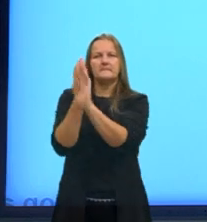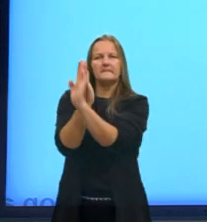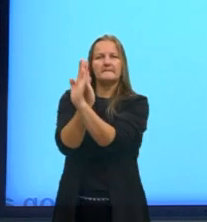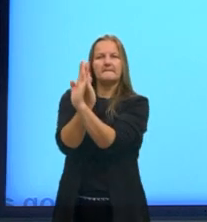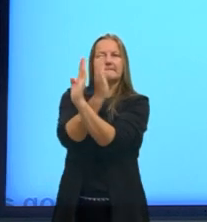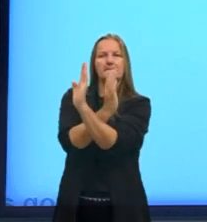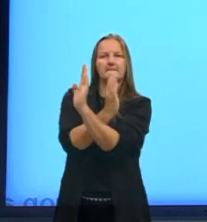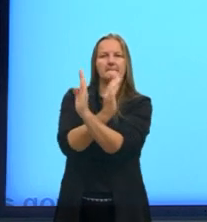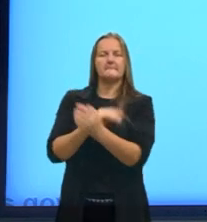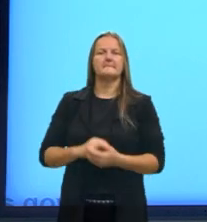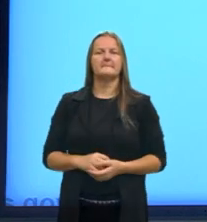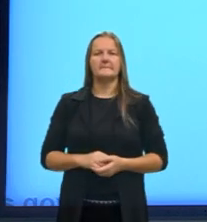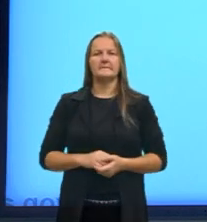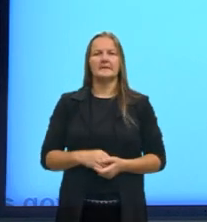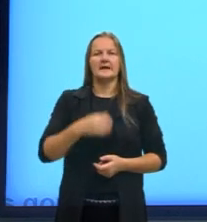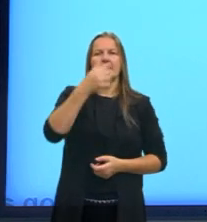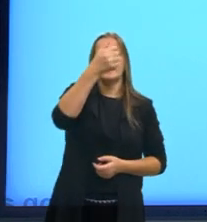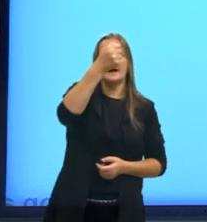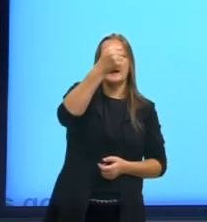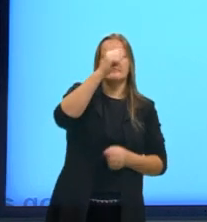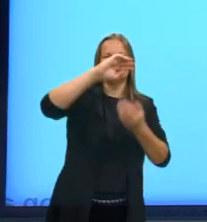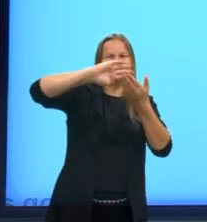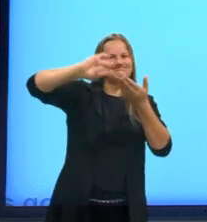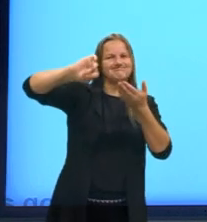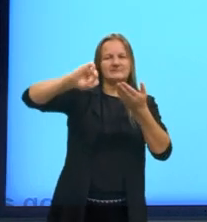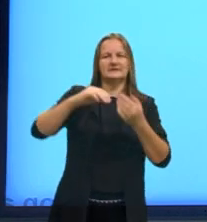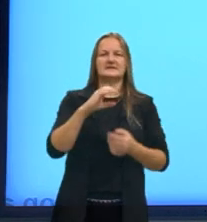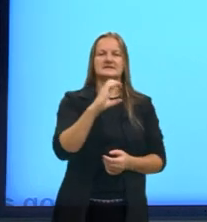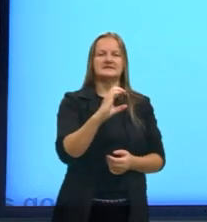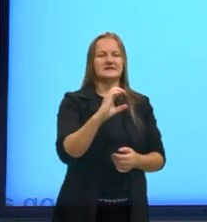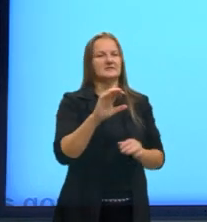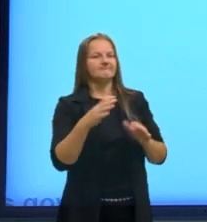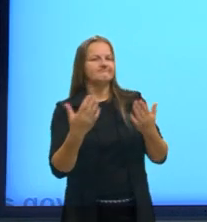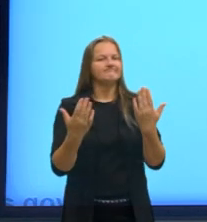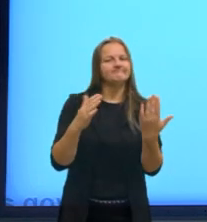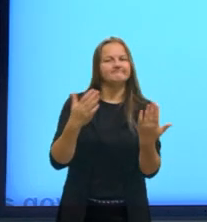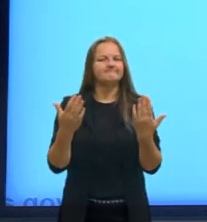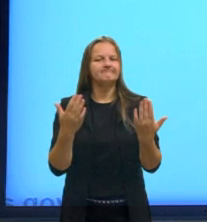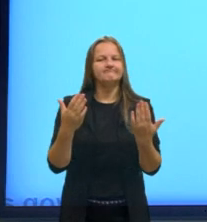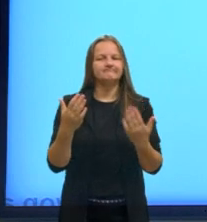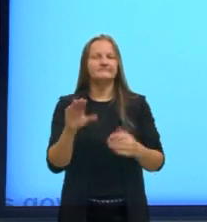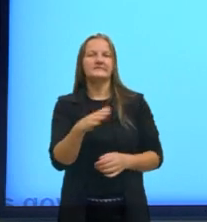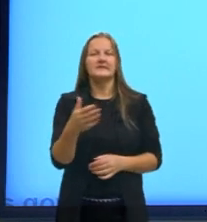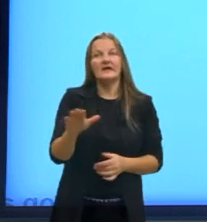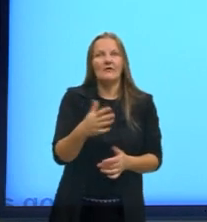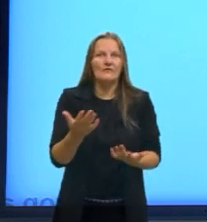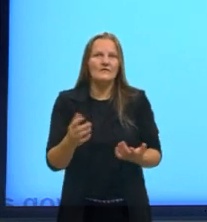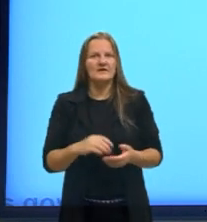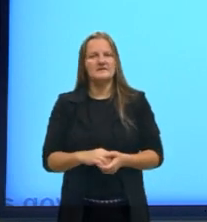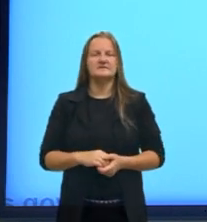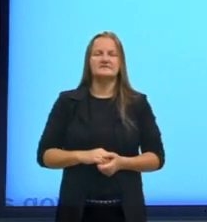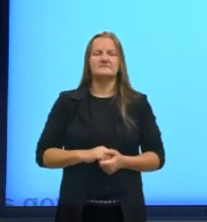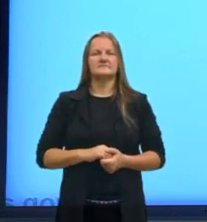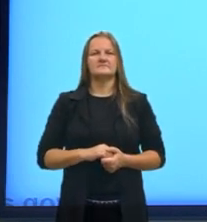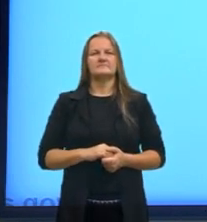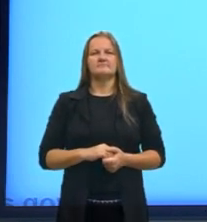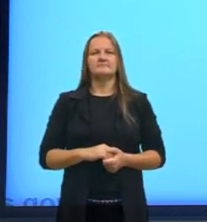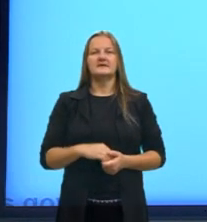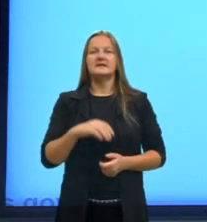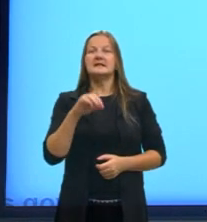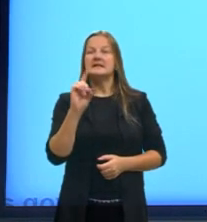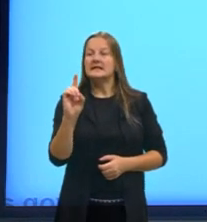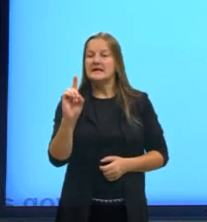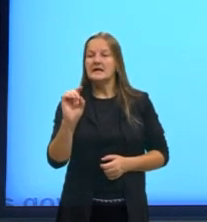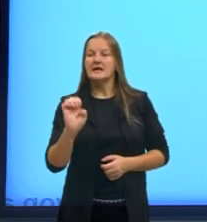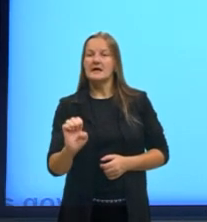descarto, a B e a C ainda continuam entre as alternativas corretas, e a D